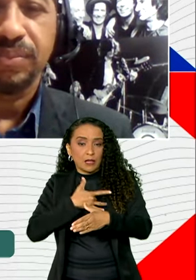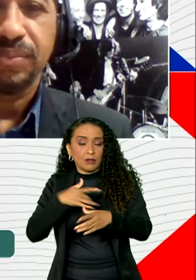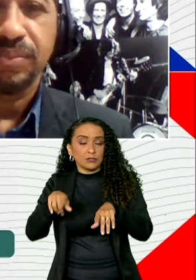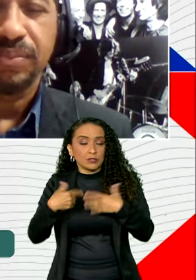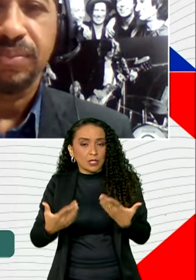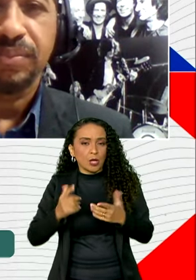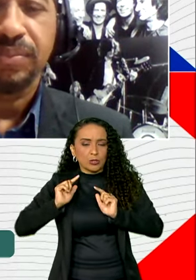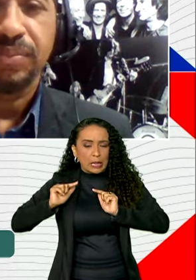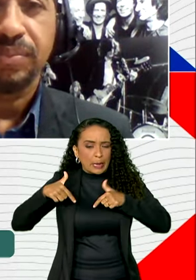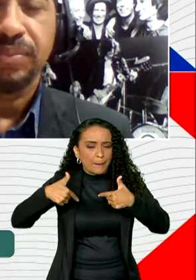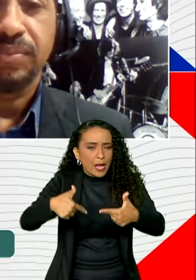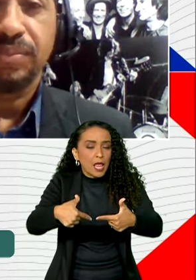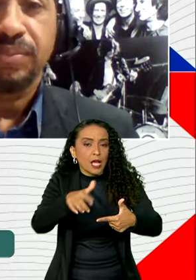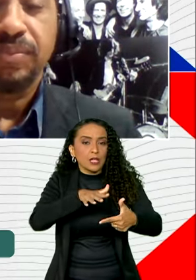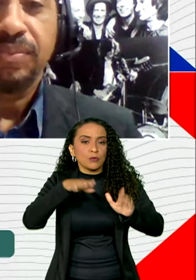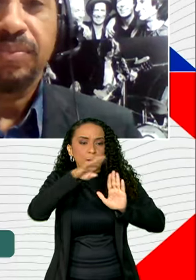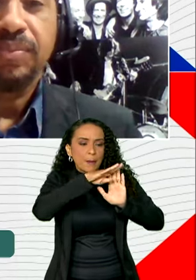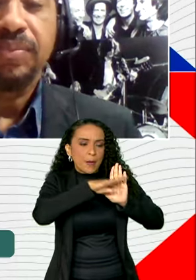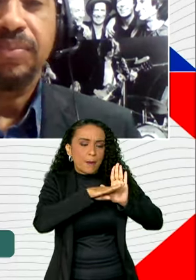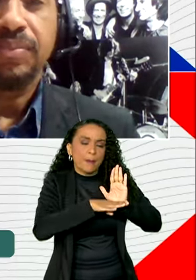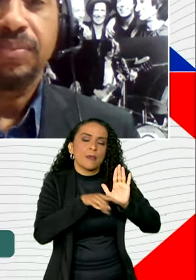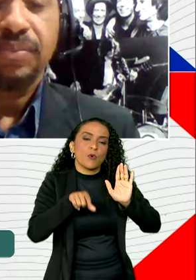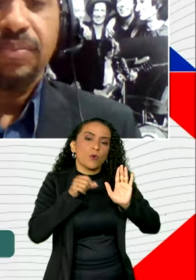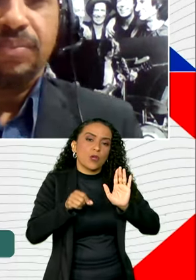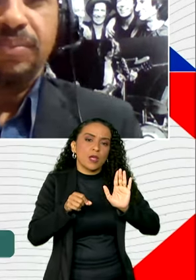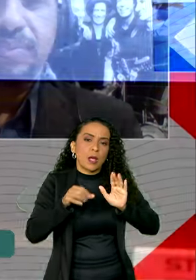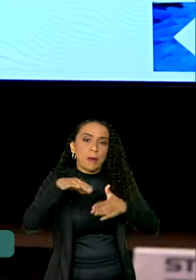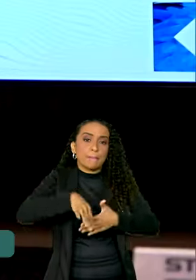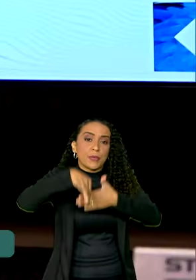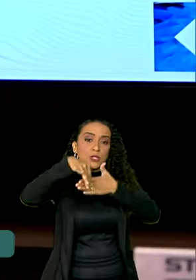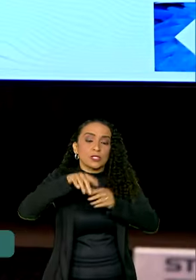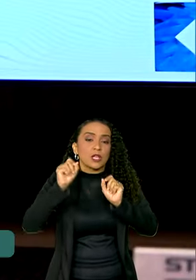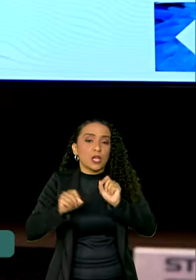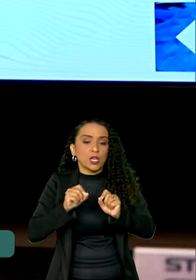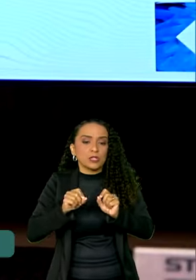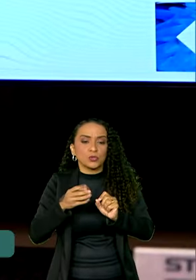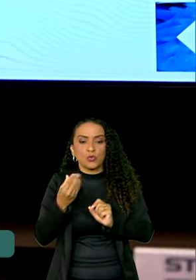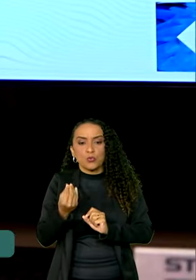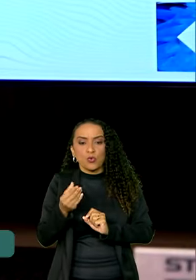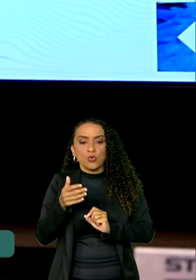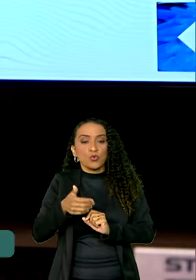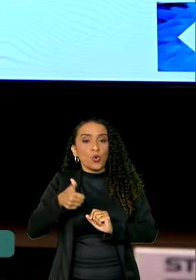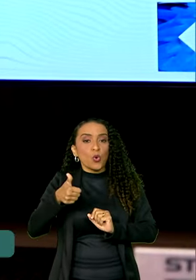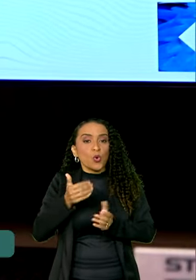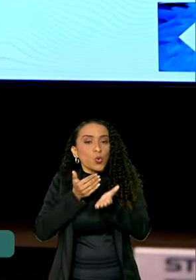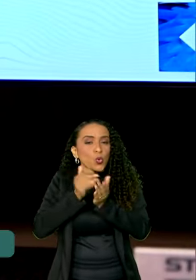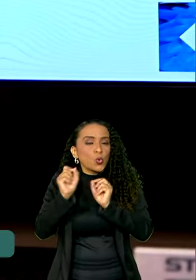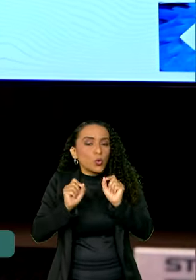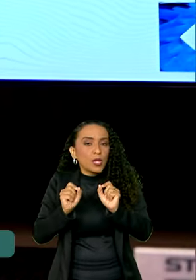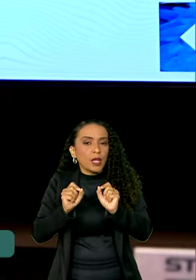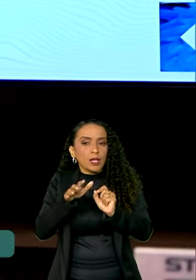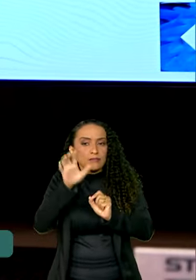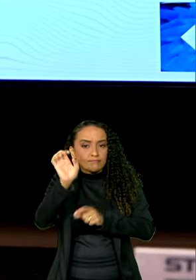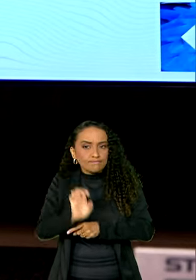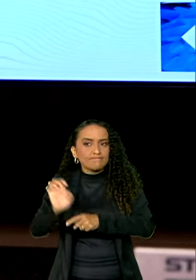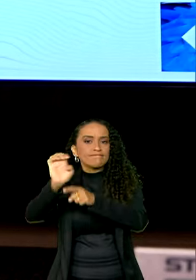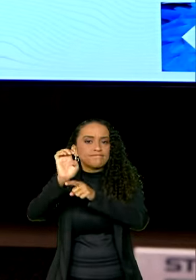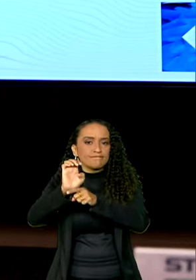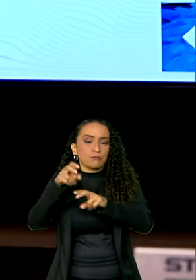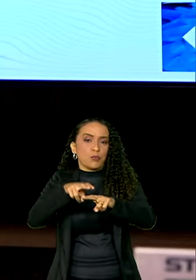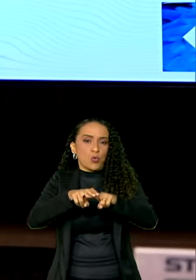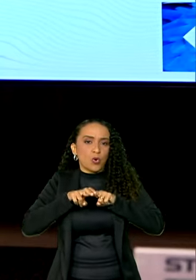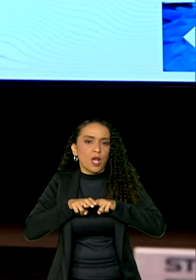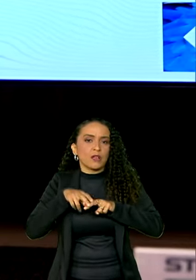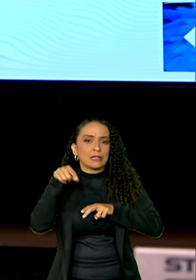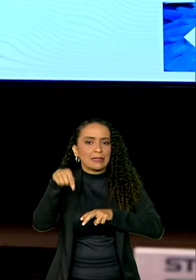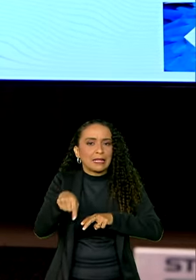Então, estamos trabalhando nessa agenda e priorizamos muito, num primeiro momento, esses estados em função